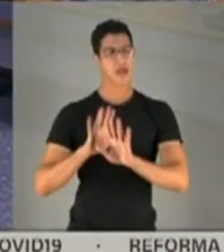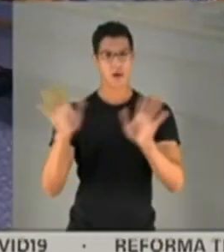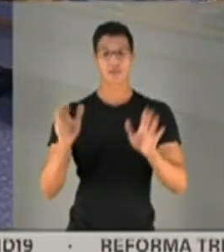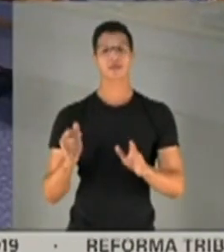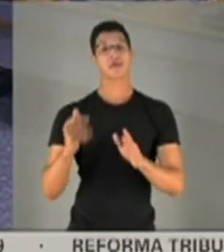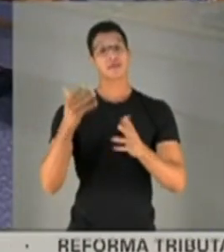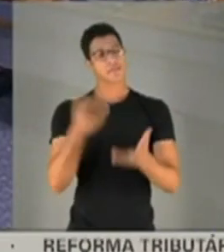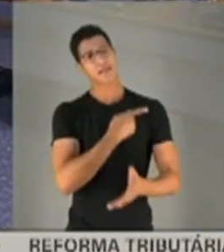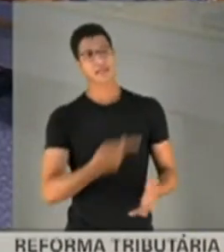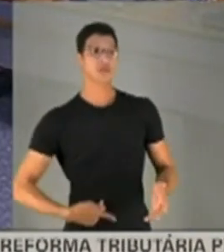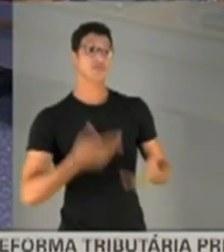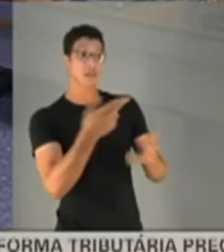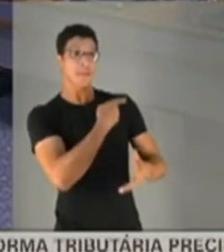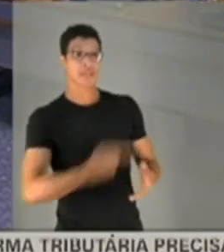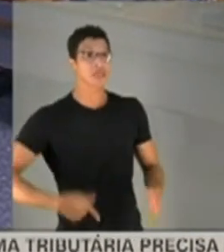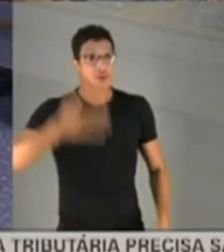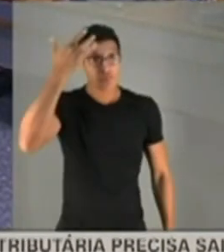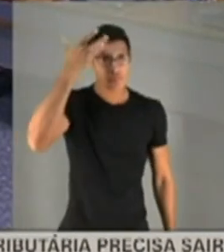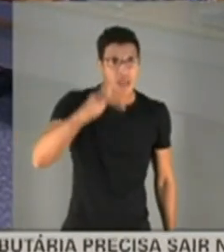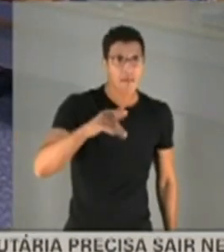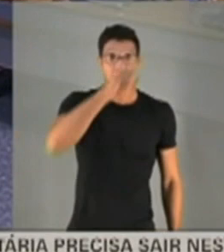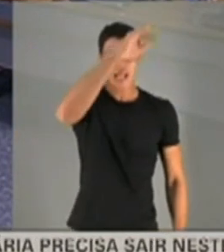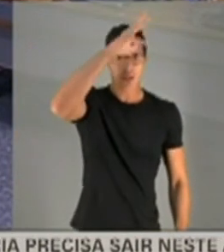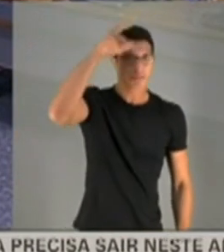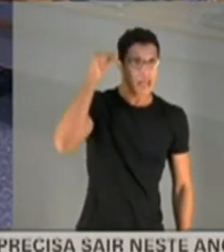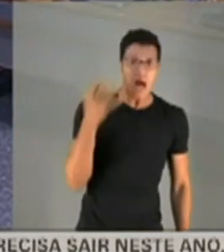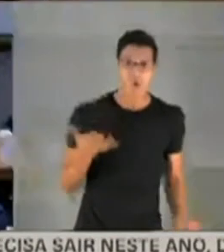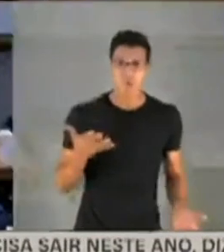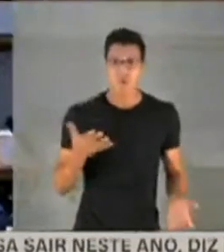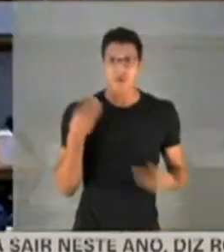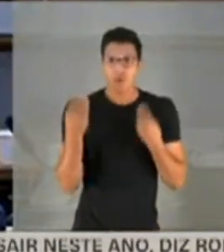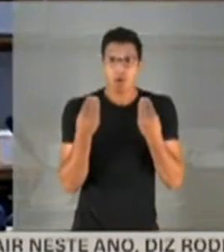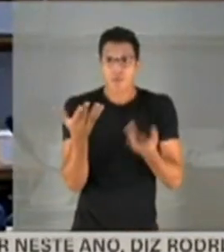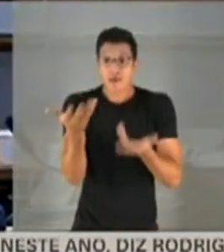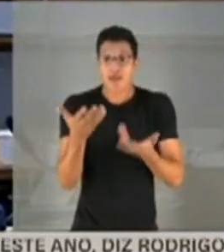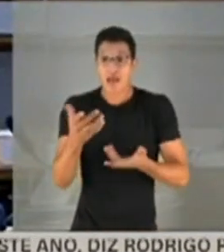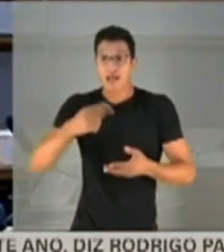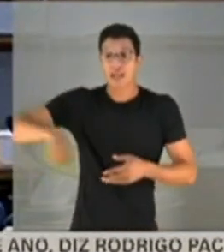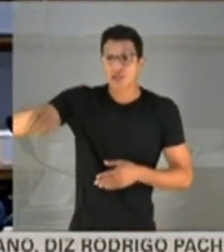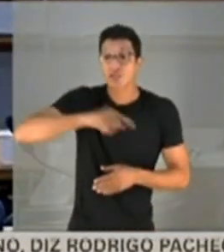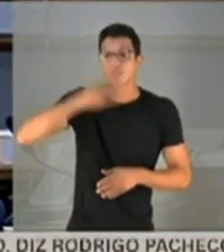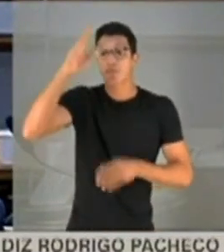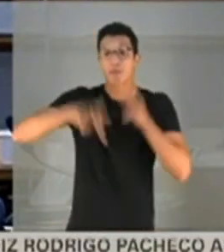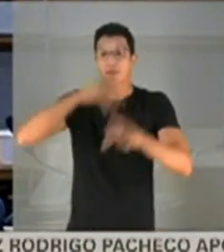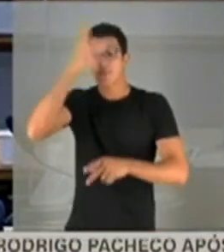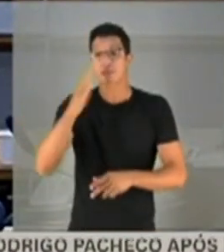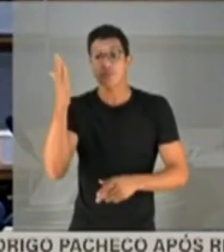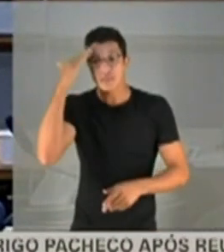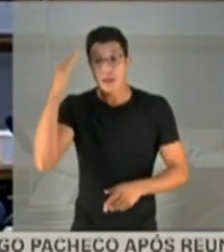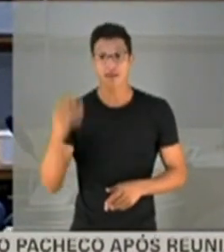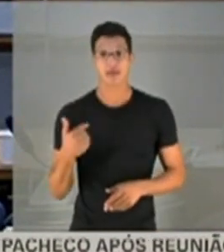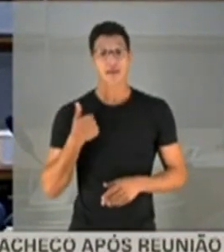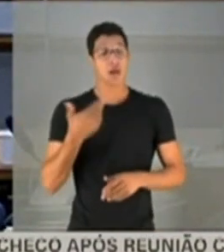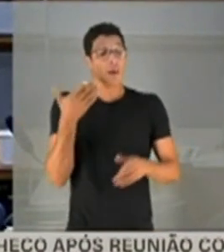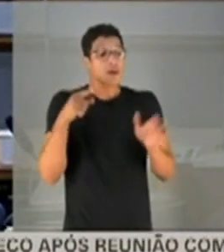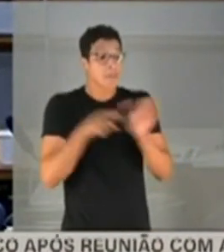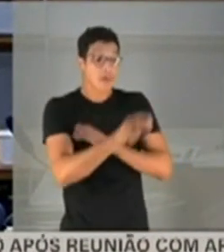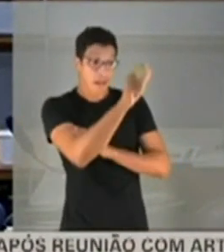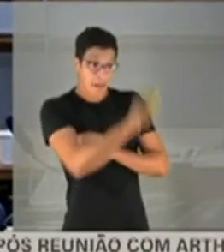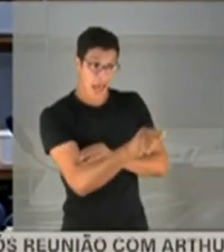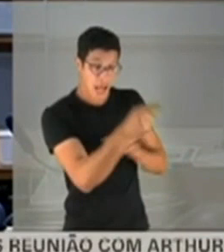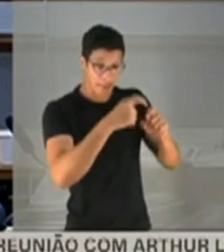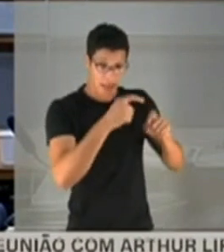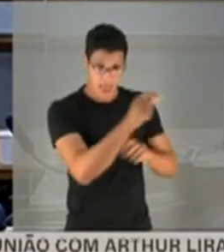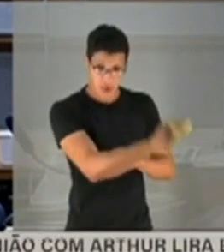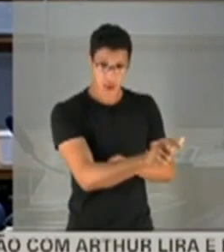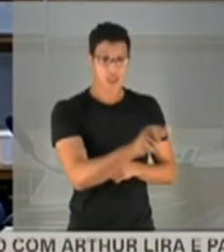presidente. Só vossa excelência que o presidente não sabe e é de Manaus. Não, peraí. Como é que vossa excelência quer que a comissão e o Brasil saibam? Eu quero só saber dela, é se